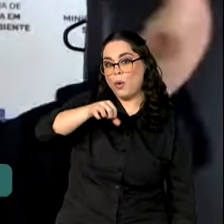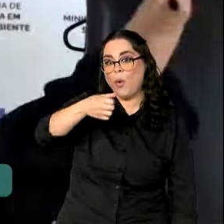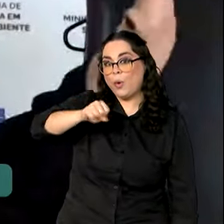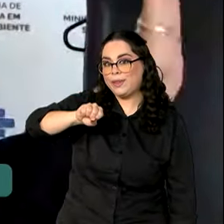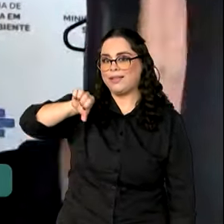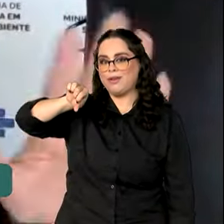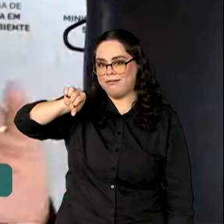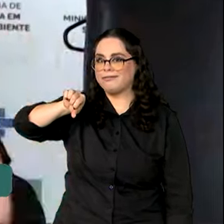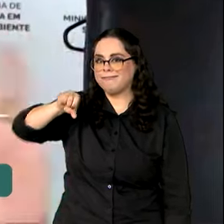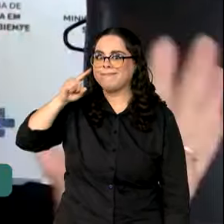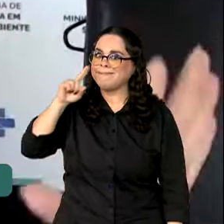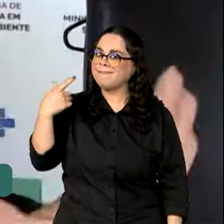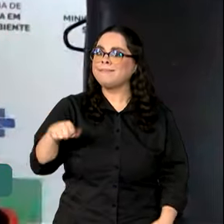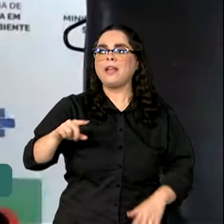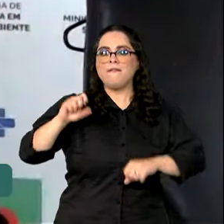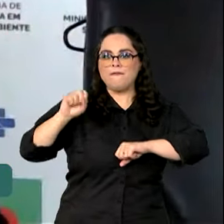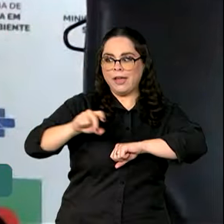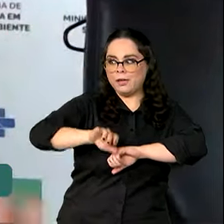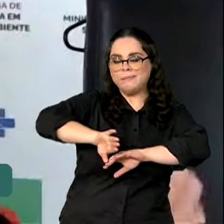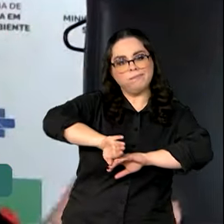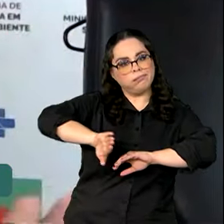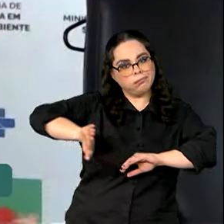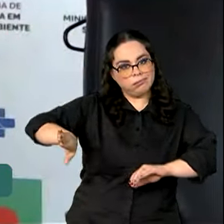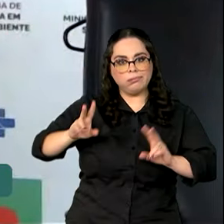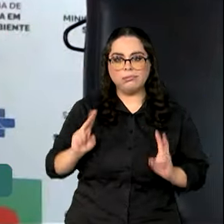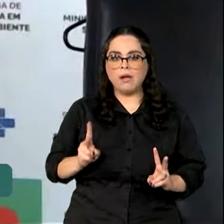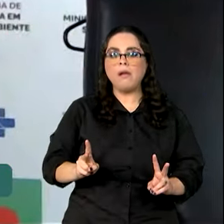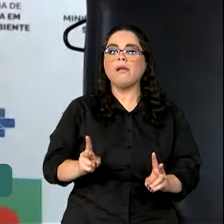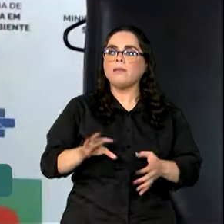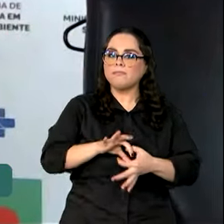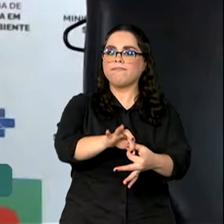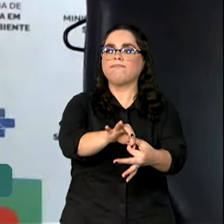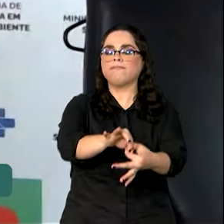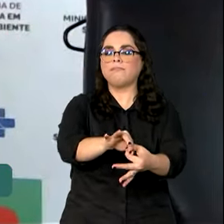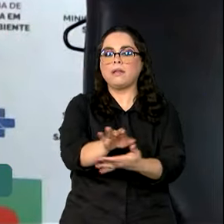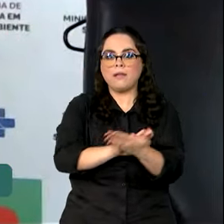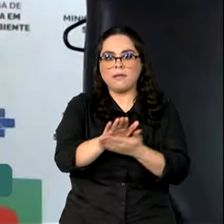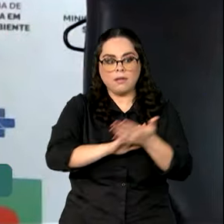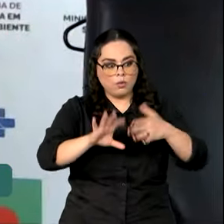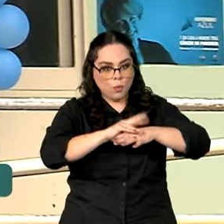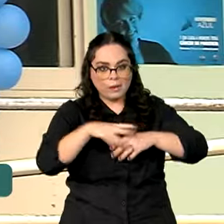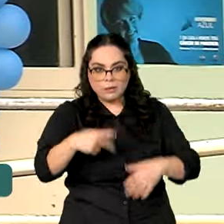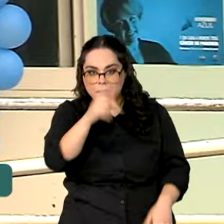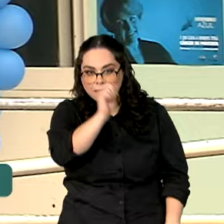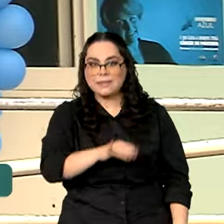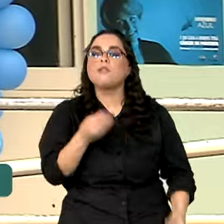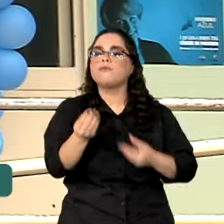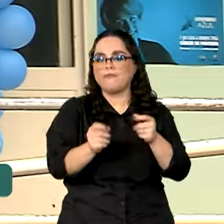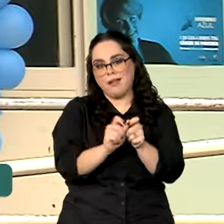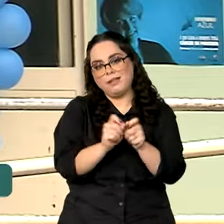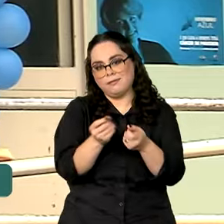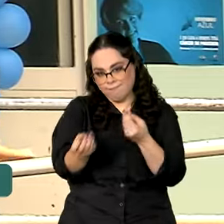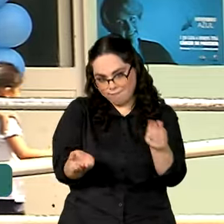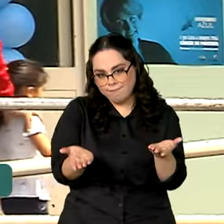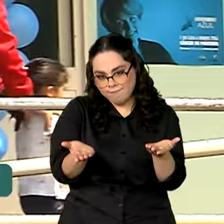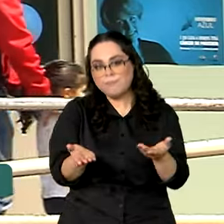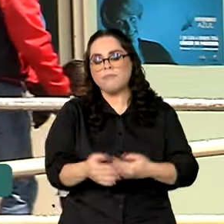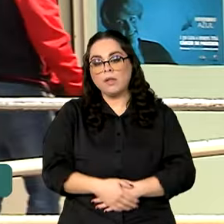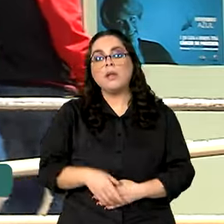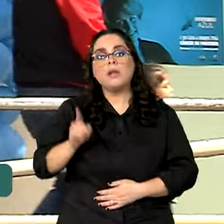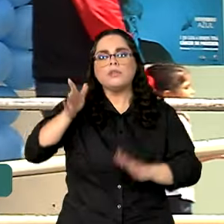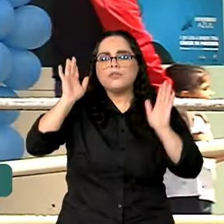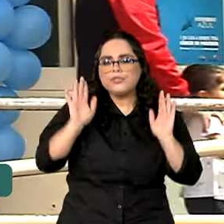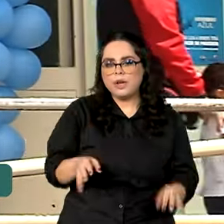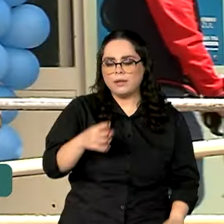deixe esse vírus longe e que a gente ainda continue não tendo a doença no Brasil. Atualmente, há cerca de